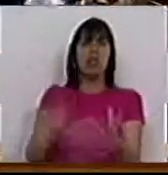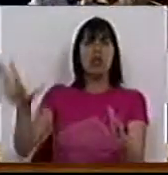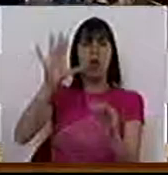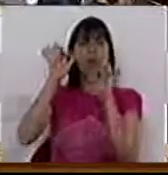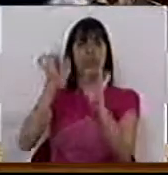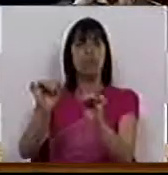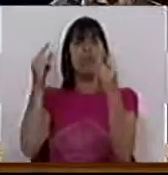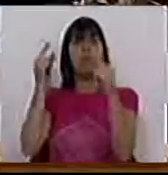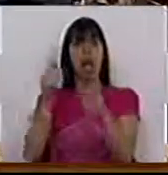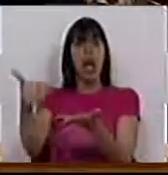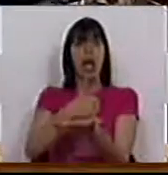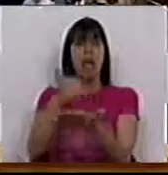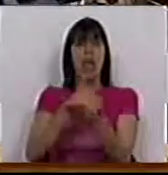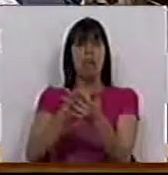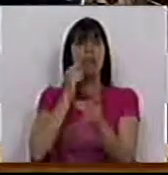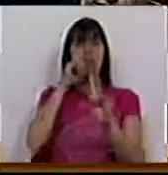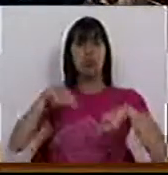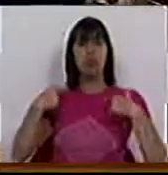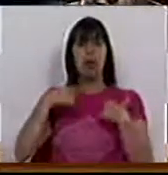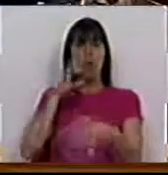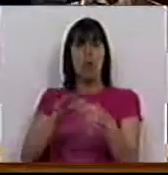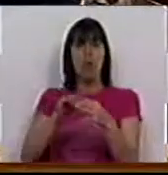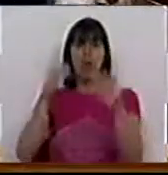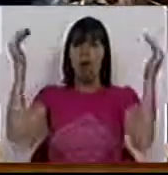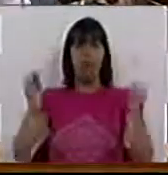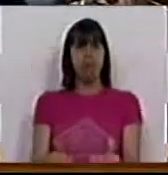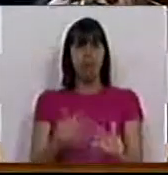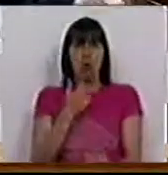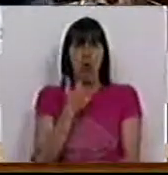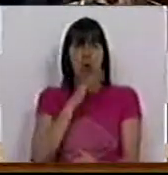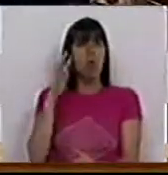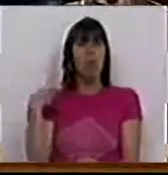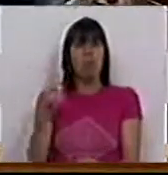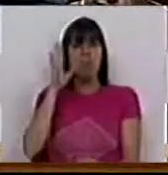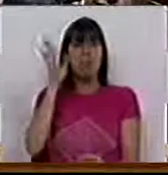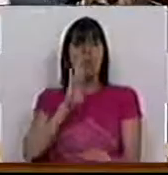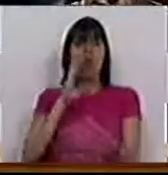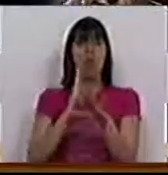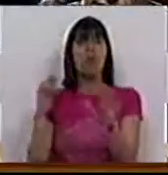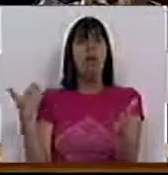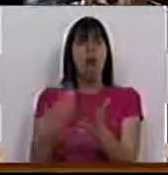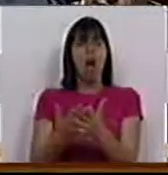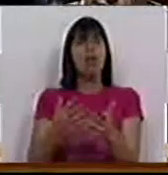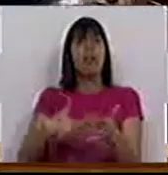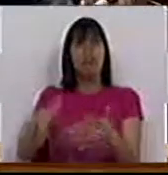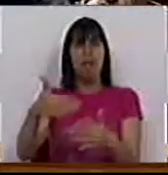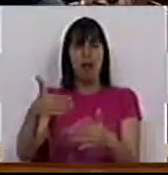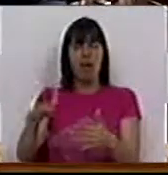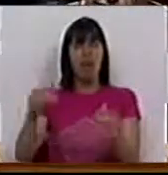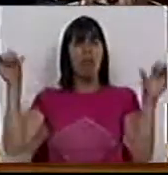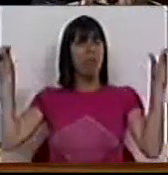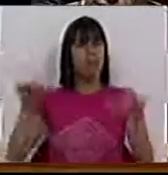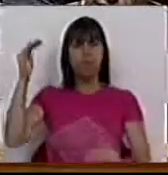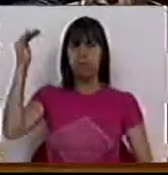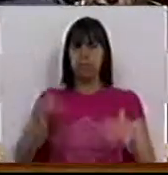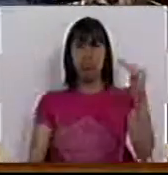região e que são a fonte do rendimento dos viticultores que baixou a pico, como é conhecido, nos últimos anos e que aumentará esse